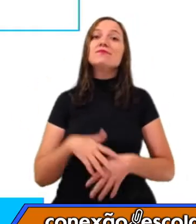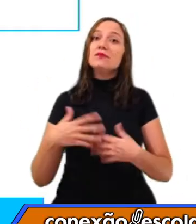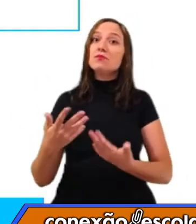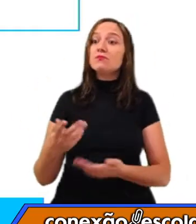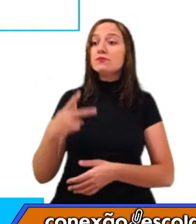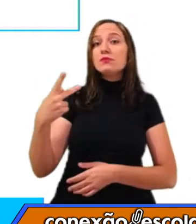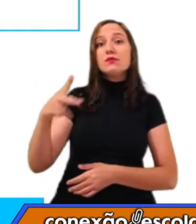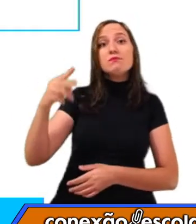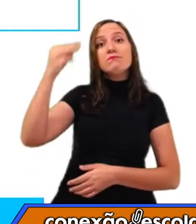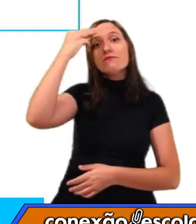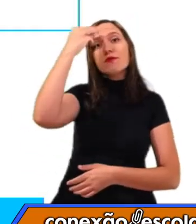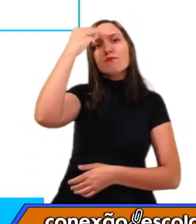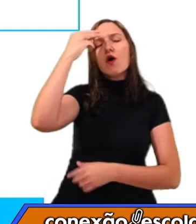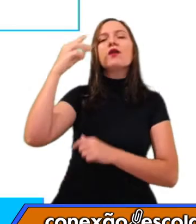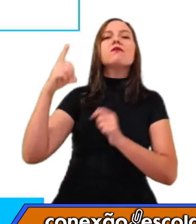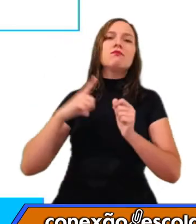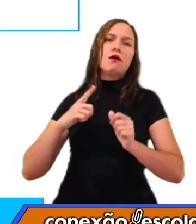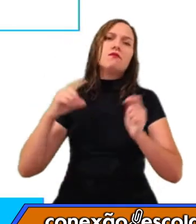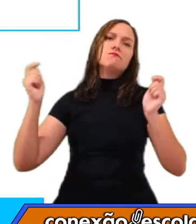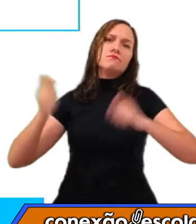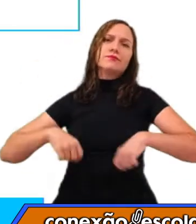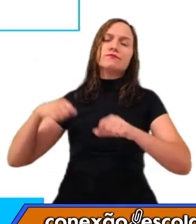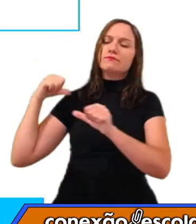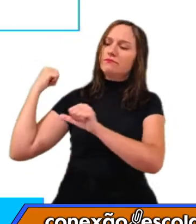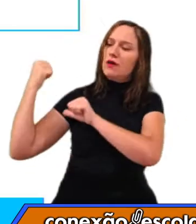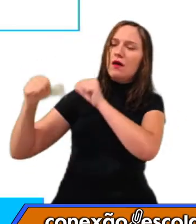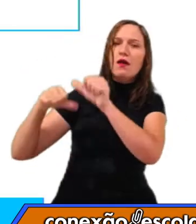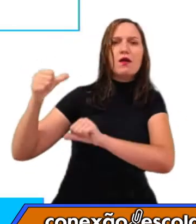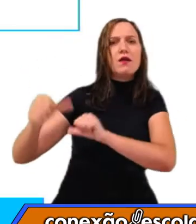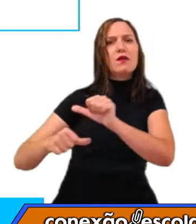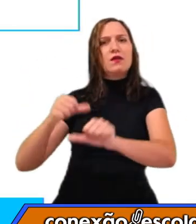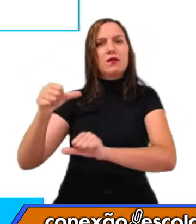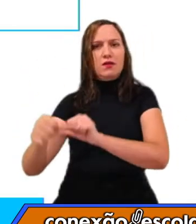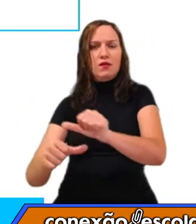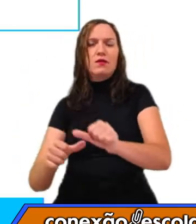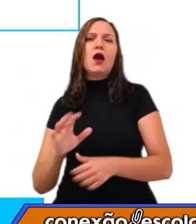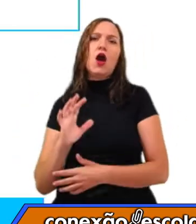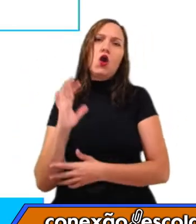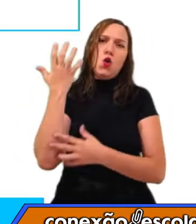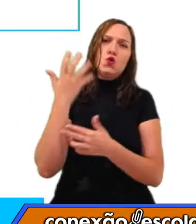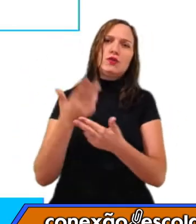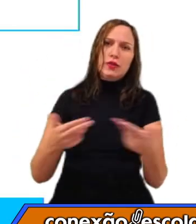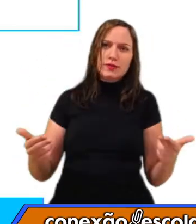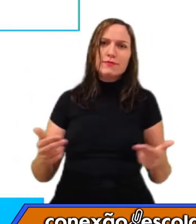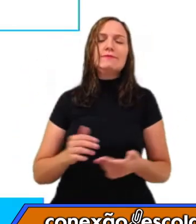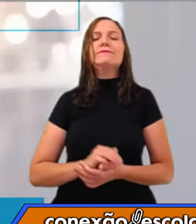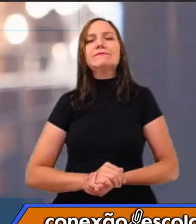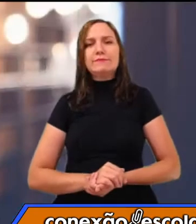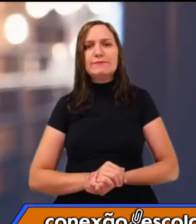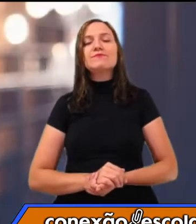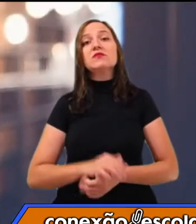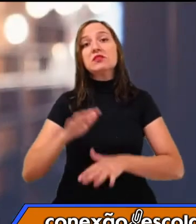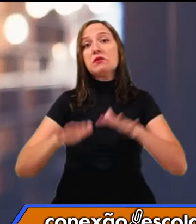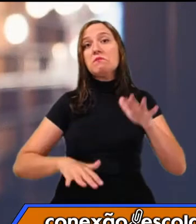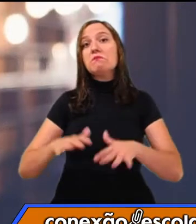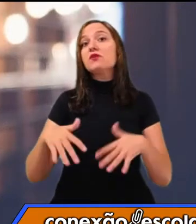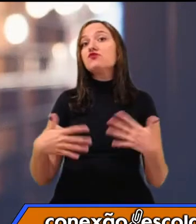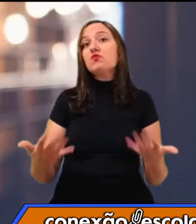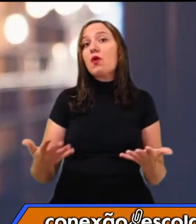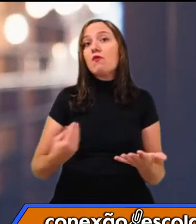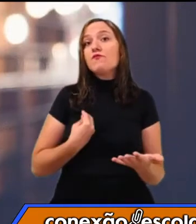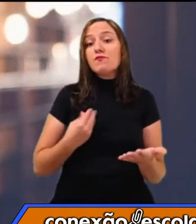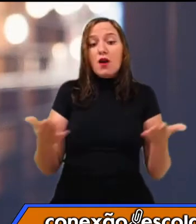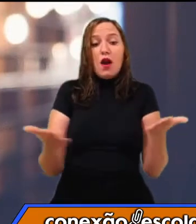momento que ela estava vivendo. A ideia que ela teve desse acontecimento dependeu muito do momento